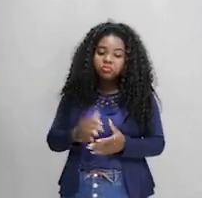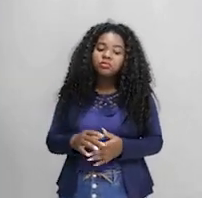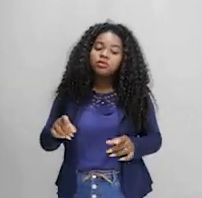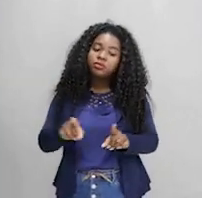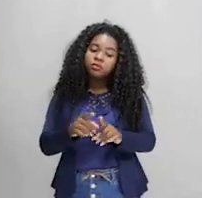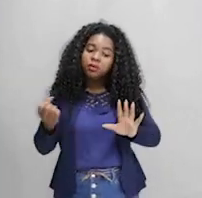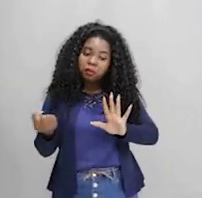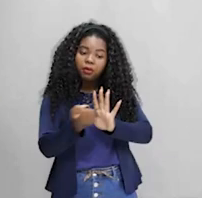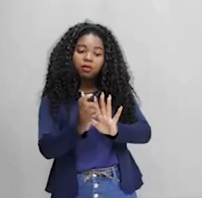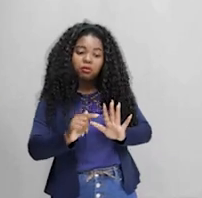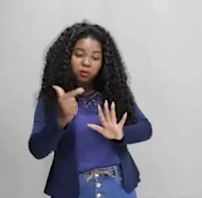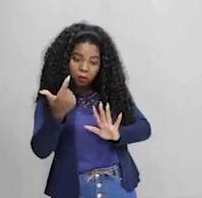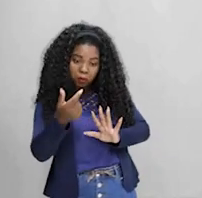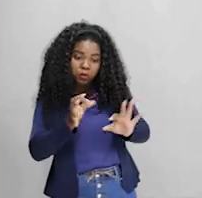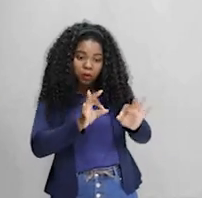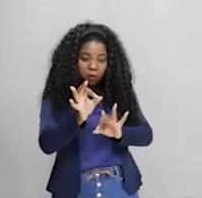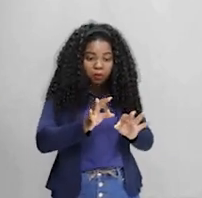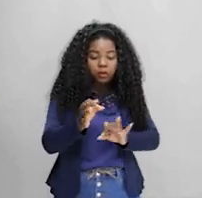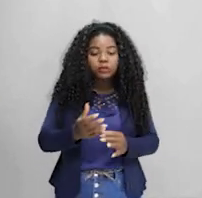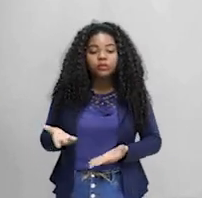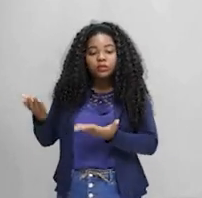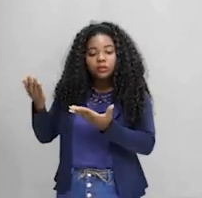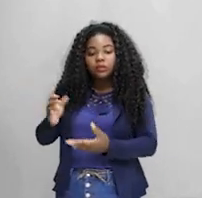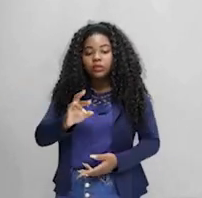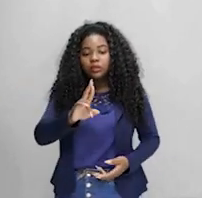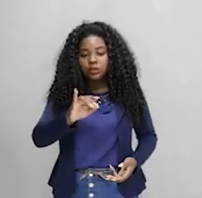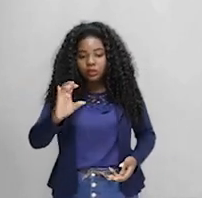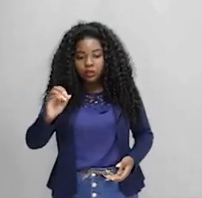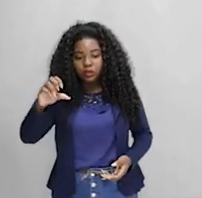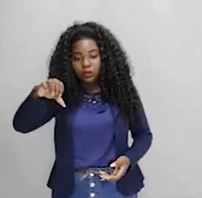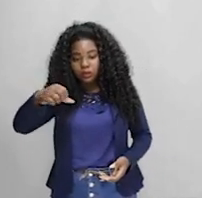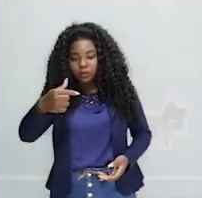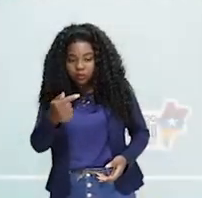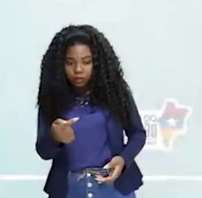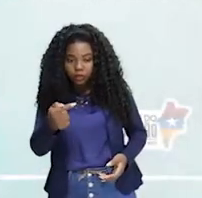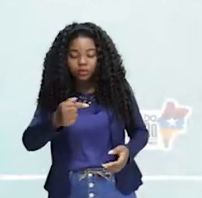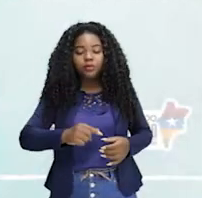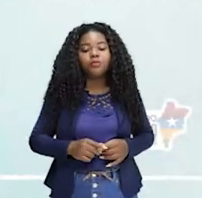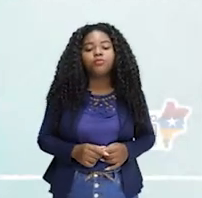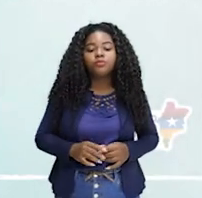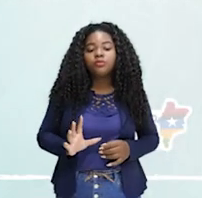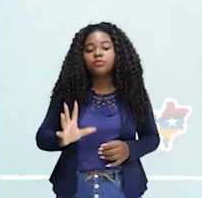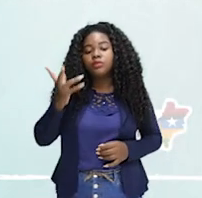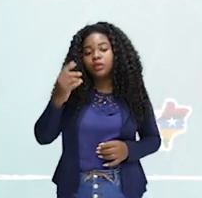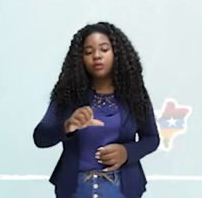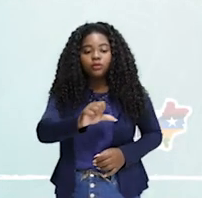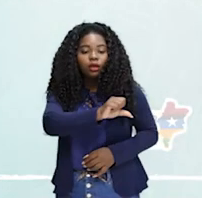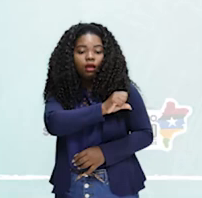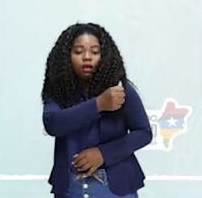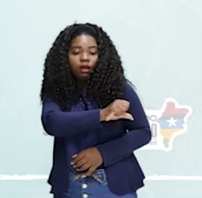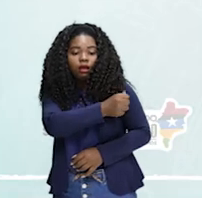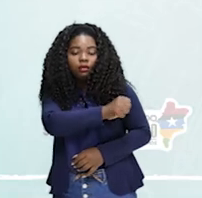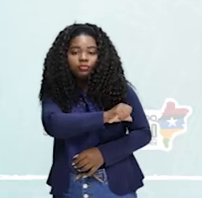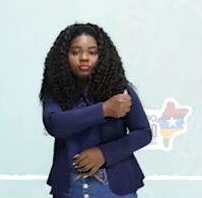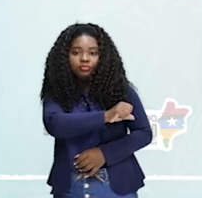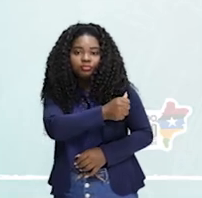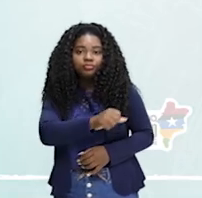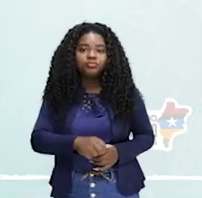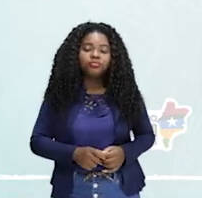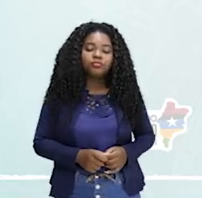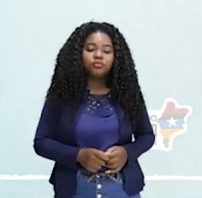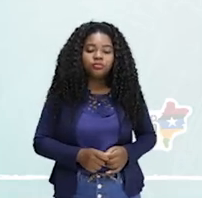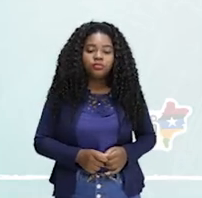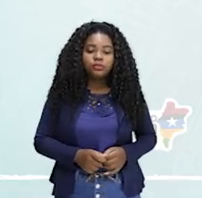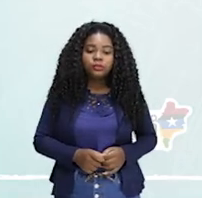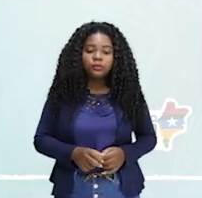uma outra conferência muito importante, que é a Rio 92, a Eco 92, que acontece no Rio de Janeiro. Ela foi